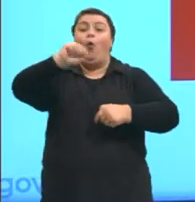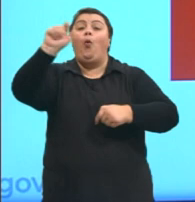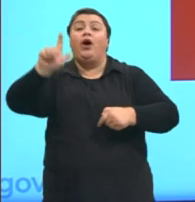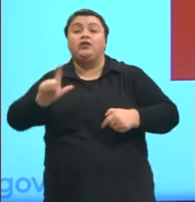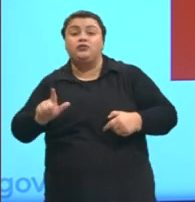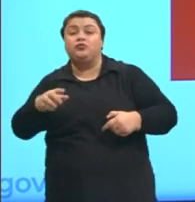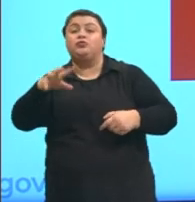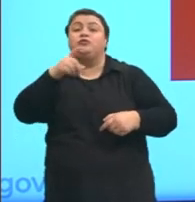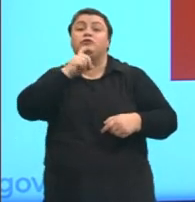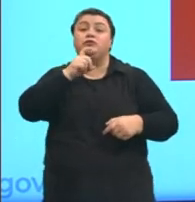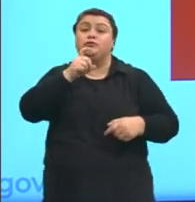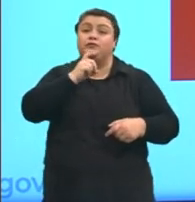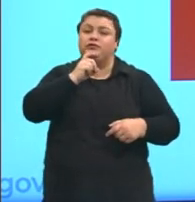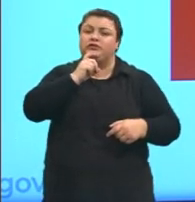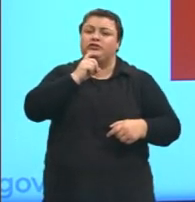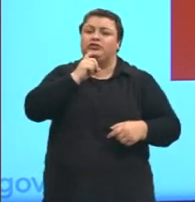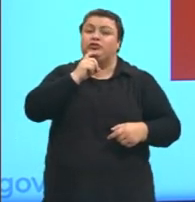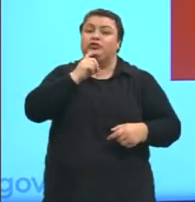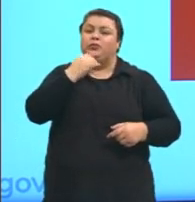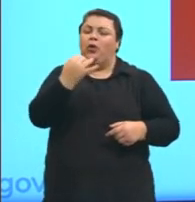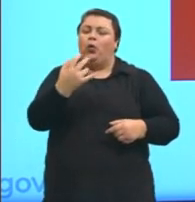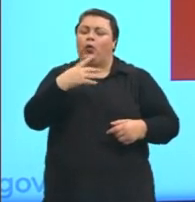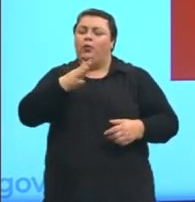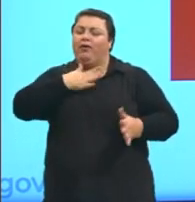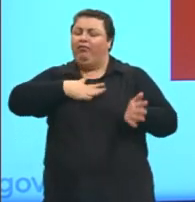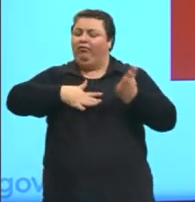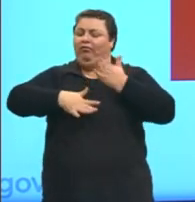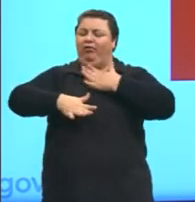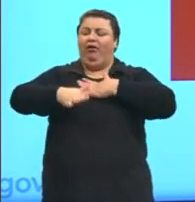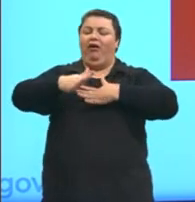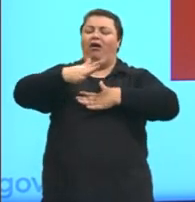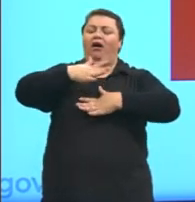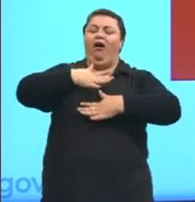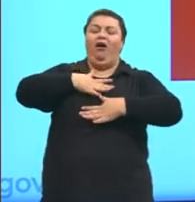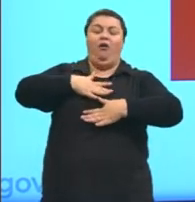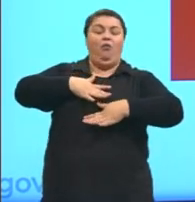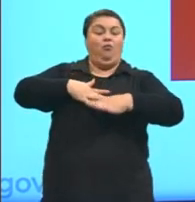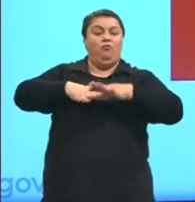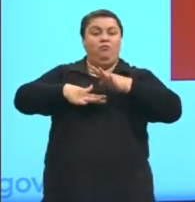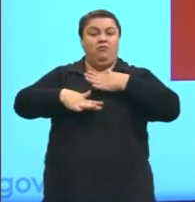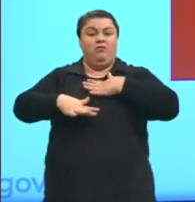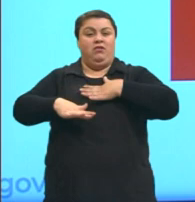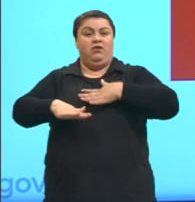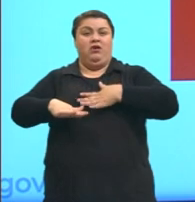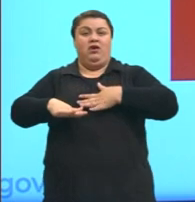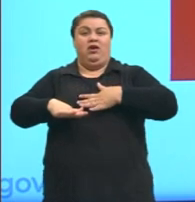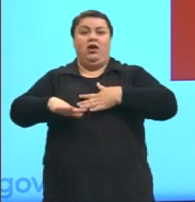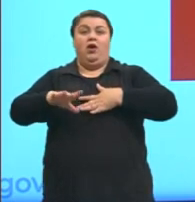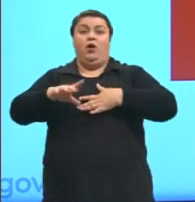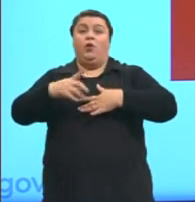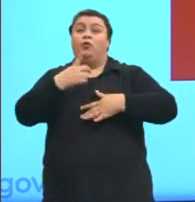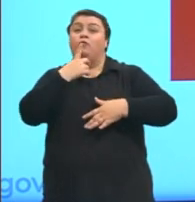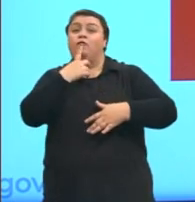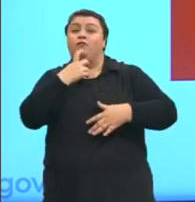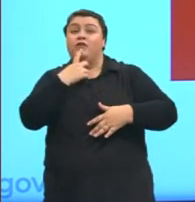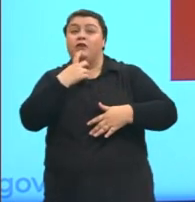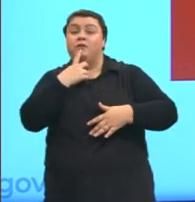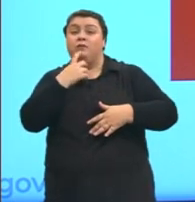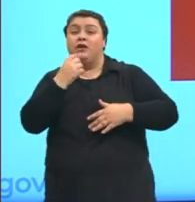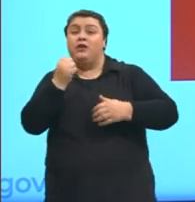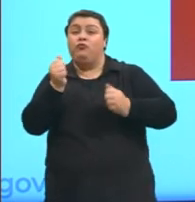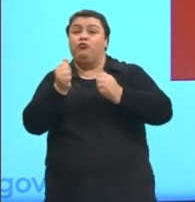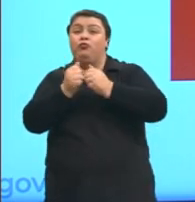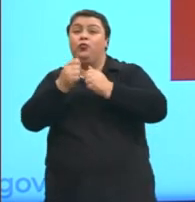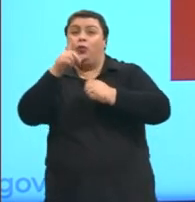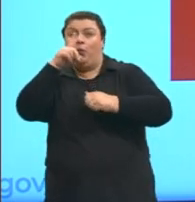verde são cores mais calmas. Eles nos trazem sensação de calma. O vermelho associado ao